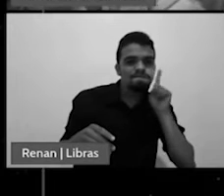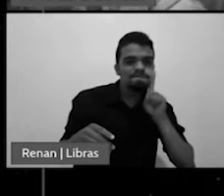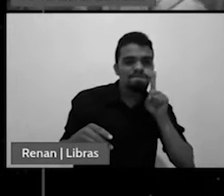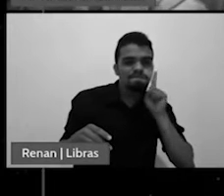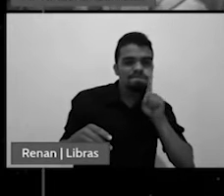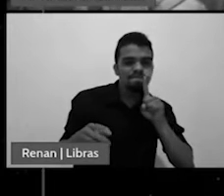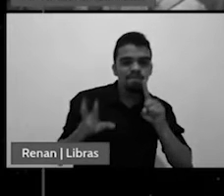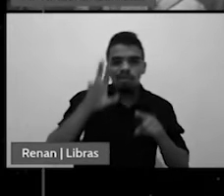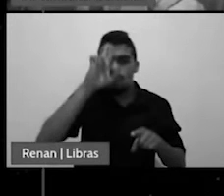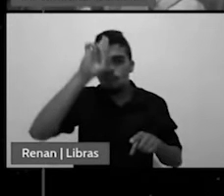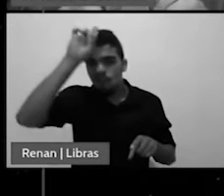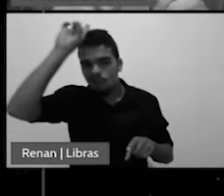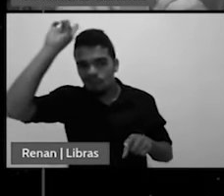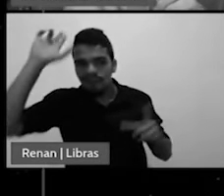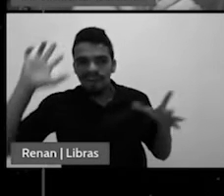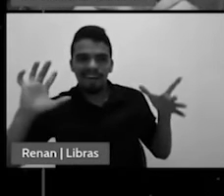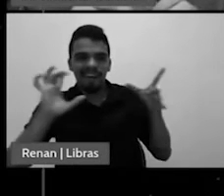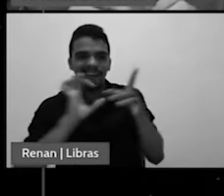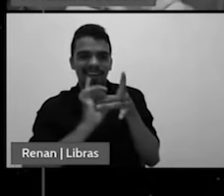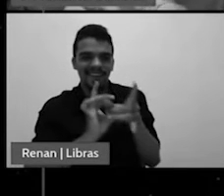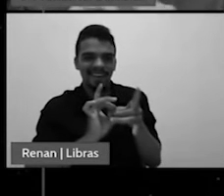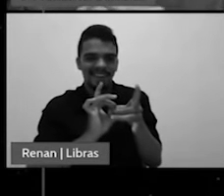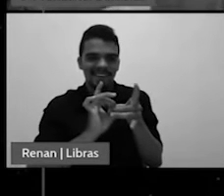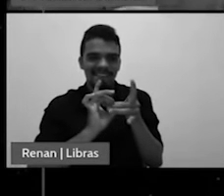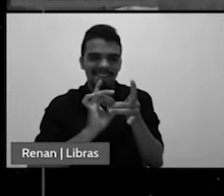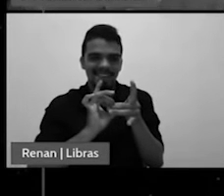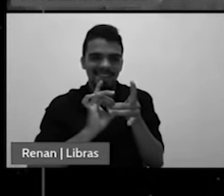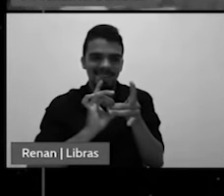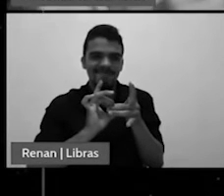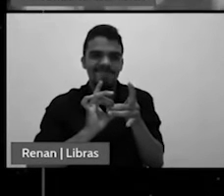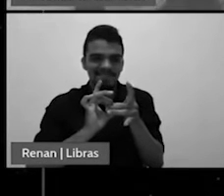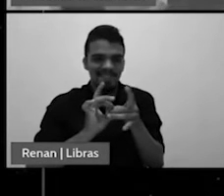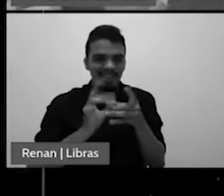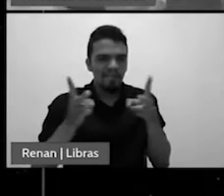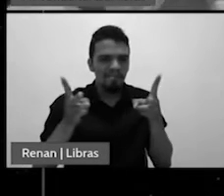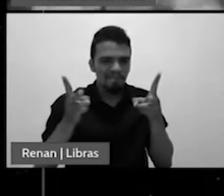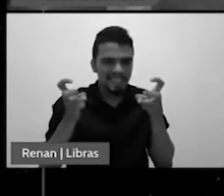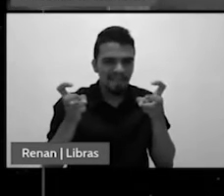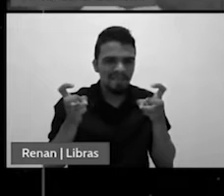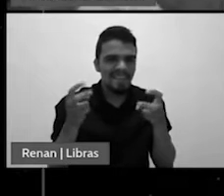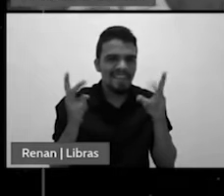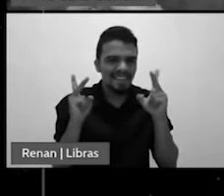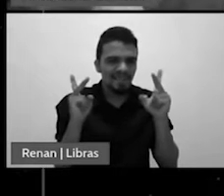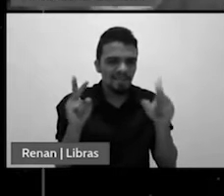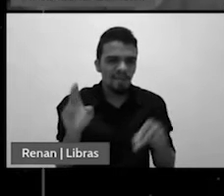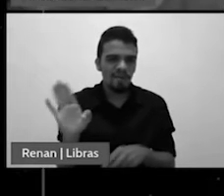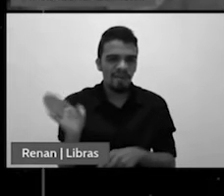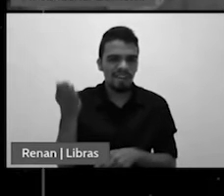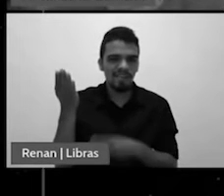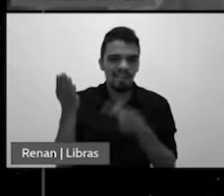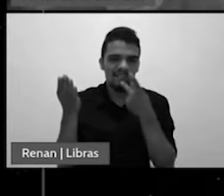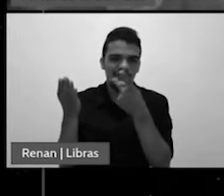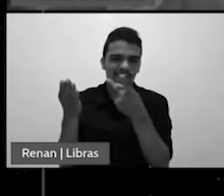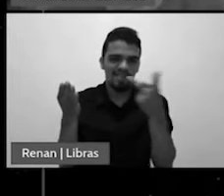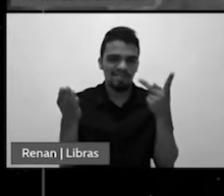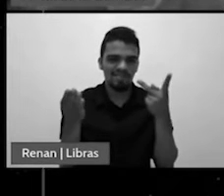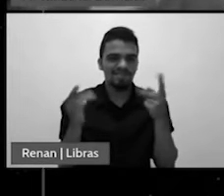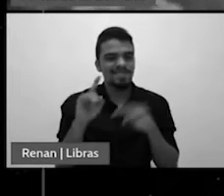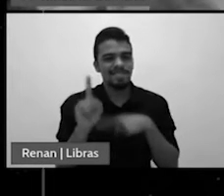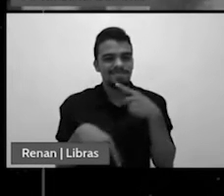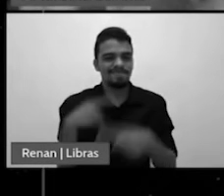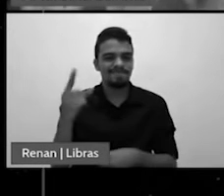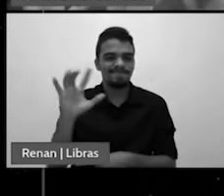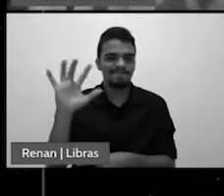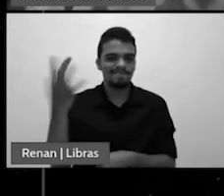primeiro eles vão se juntar aos espiritualistas depois ao poder romano e então em seguida virá o decreto dominical